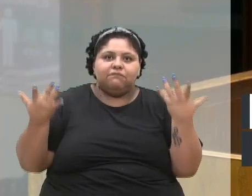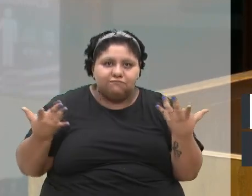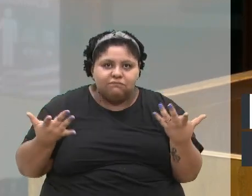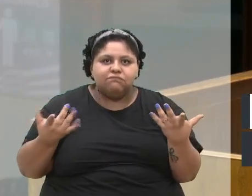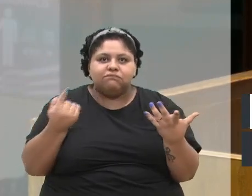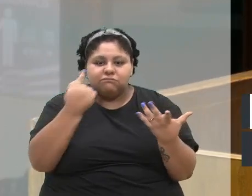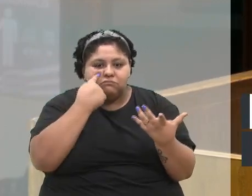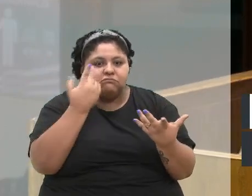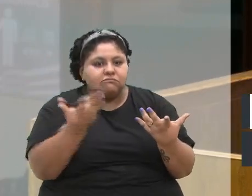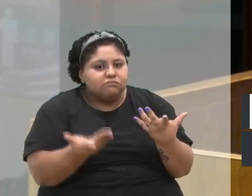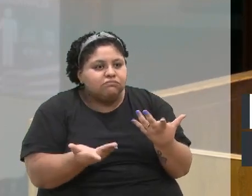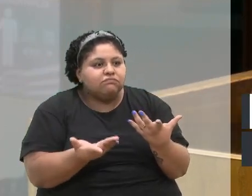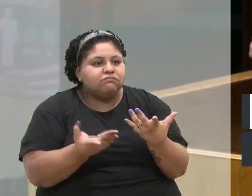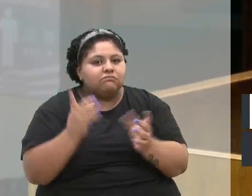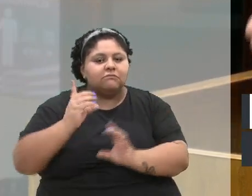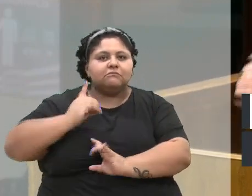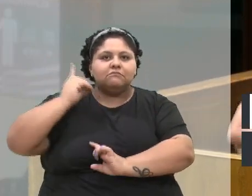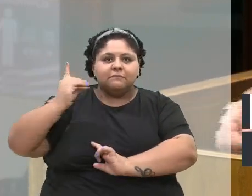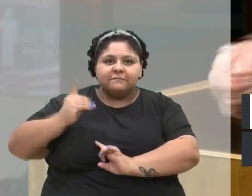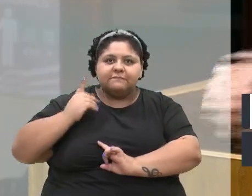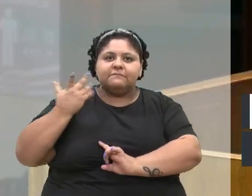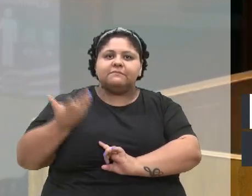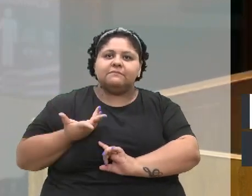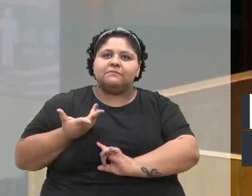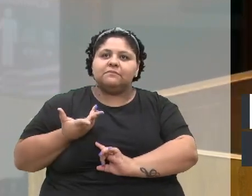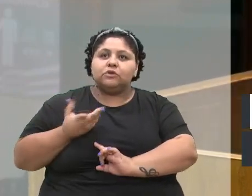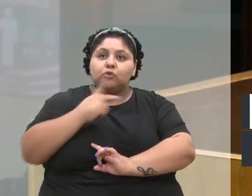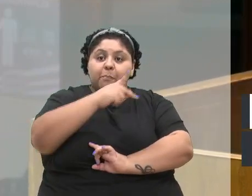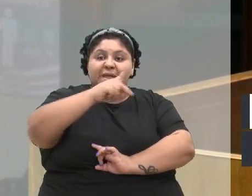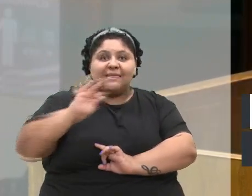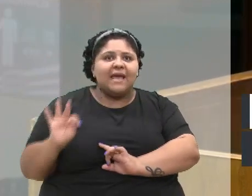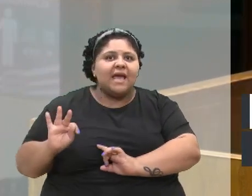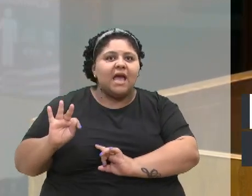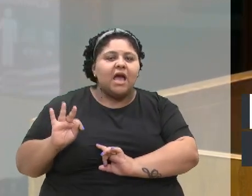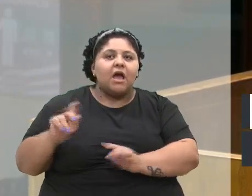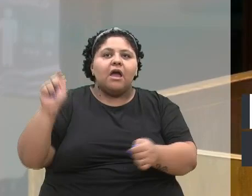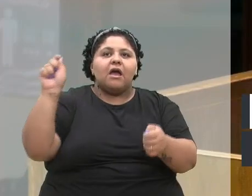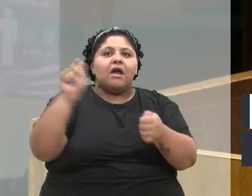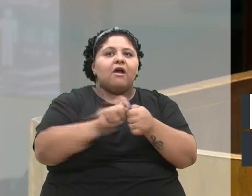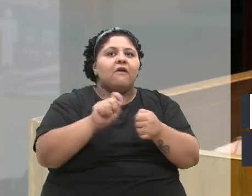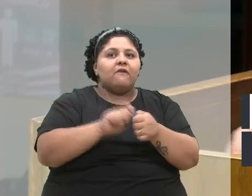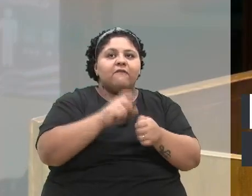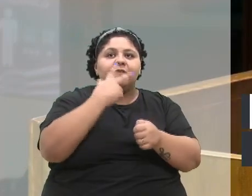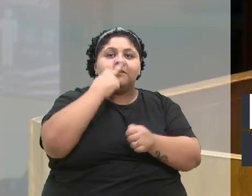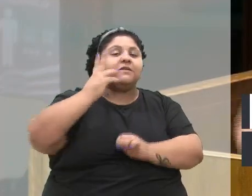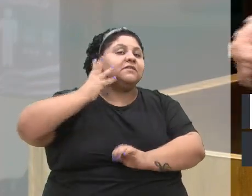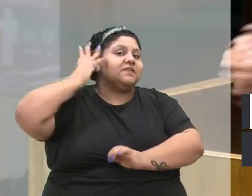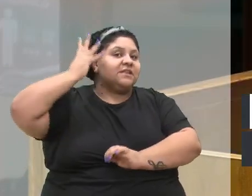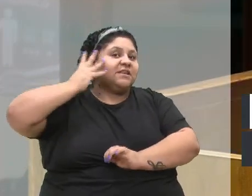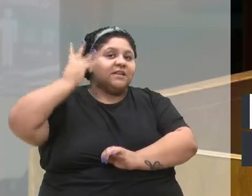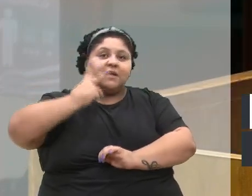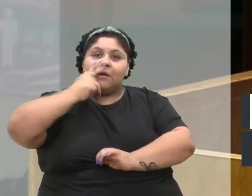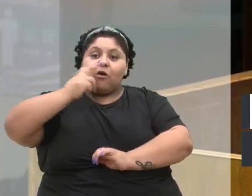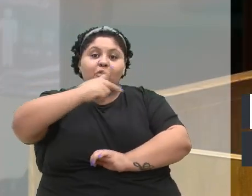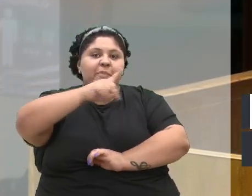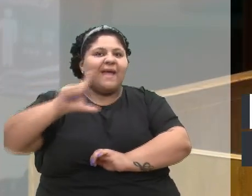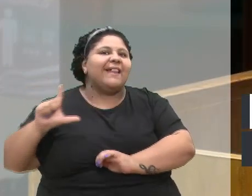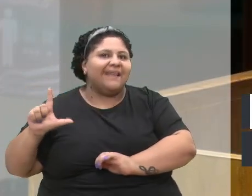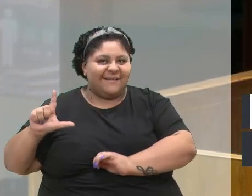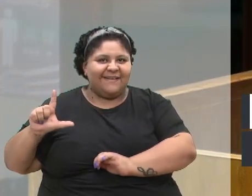ver os deputados do PT fazendo o mesmo discurso que os deputados do PL,